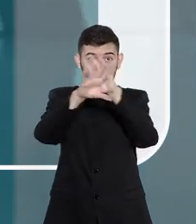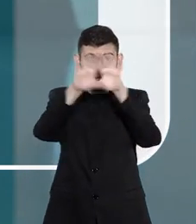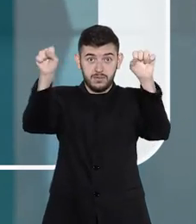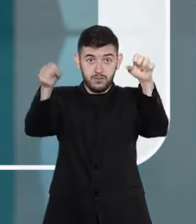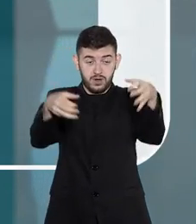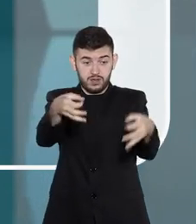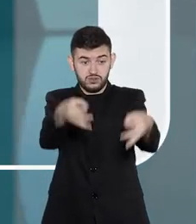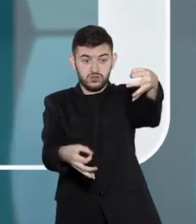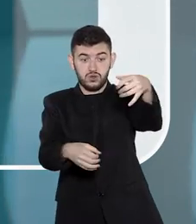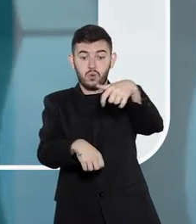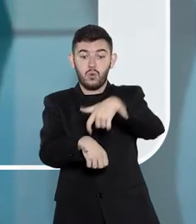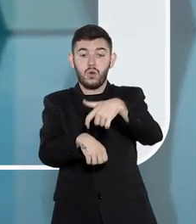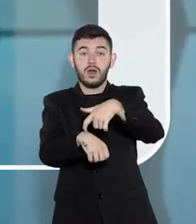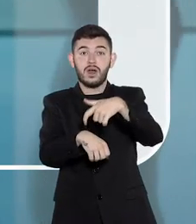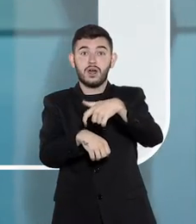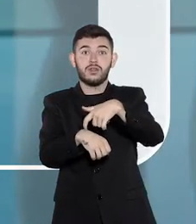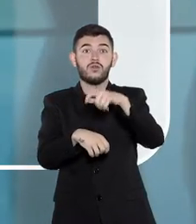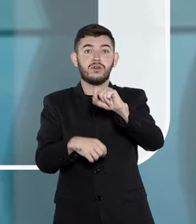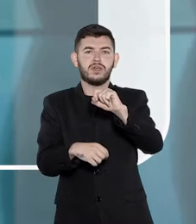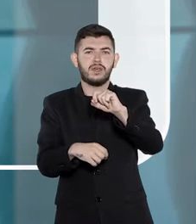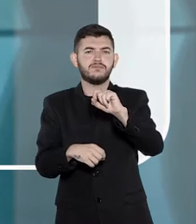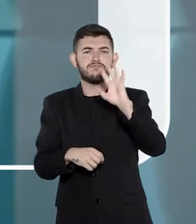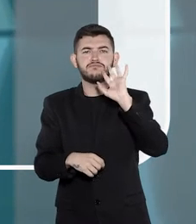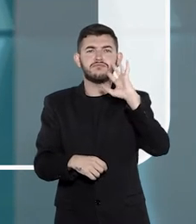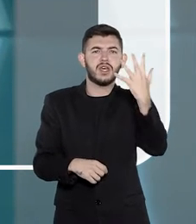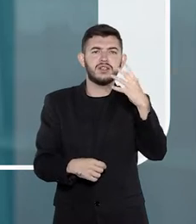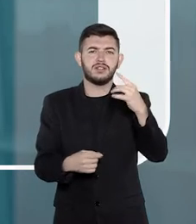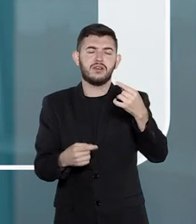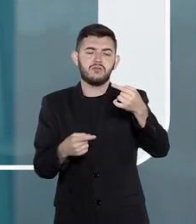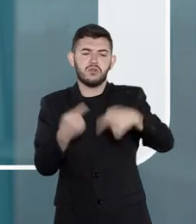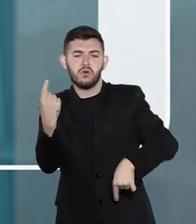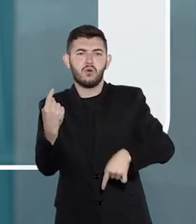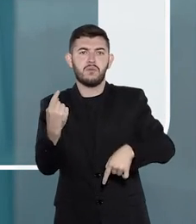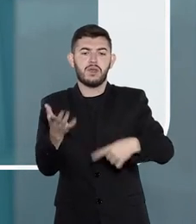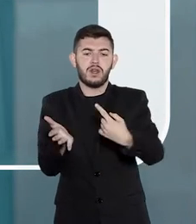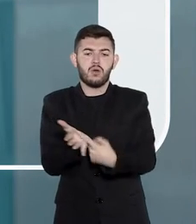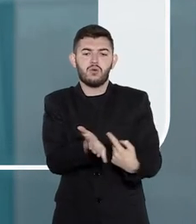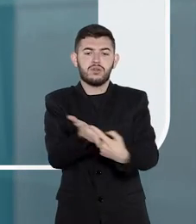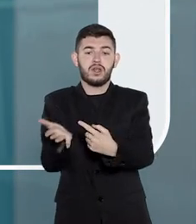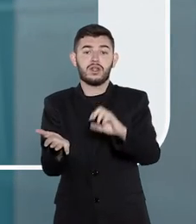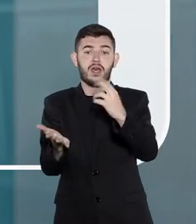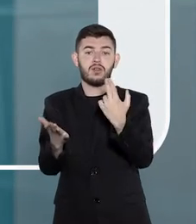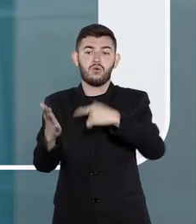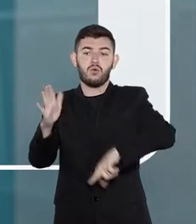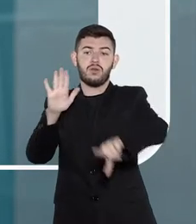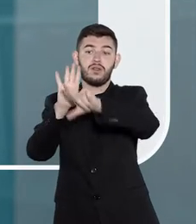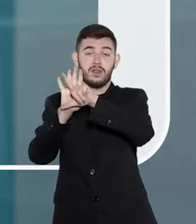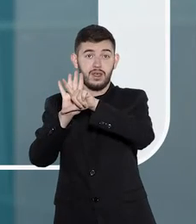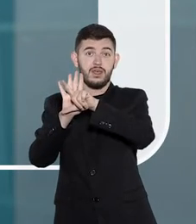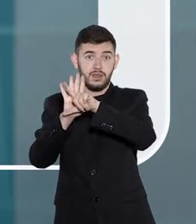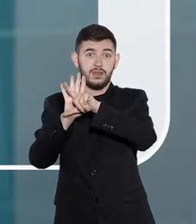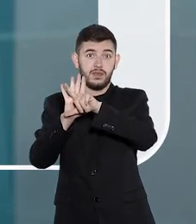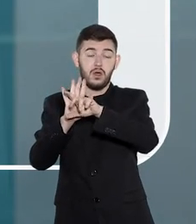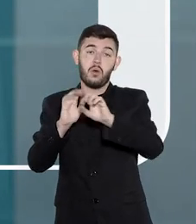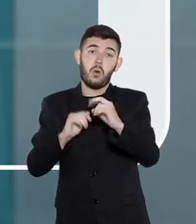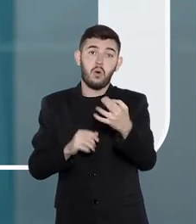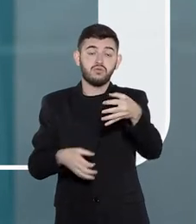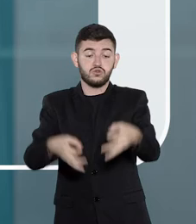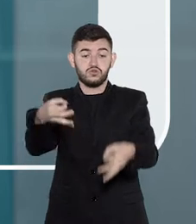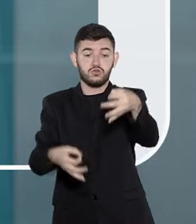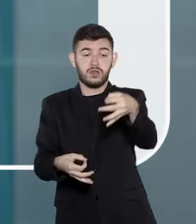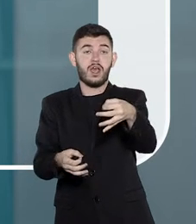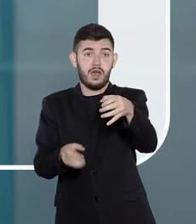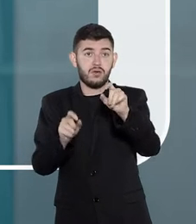tribunais de justiça, quando a decisão recorrida, contrariar tratado ou lei federal ou negar-lhes vigência,